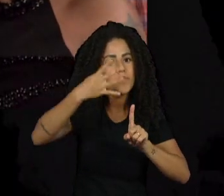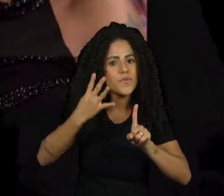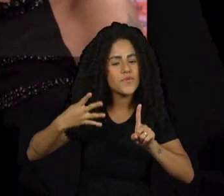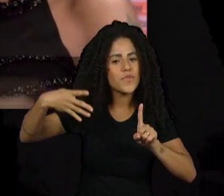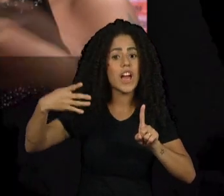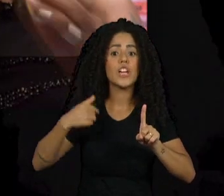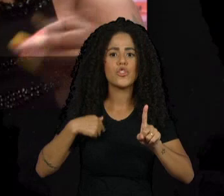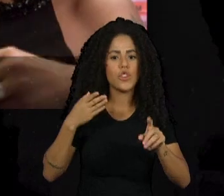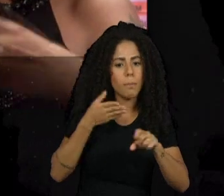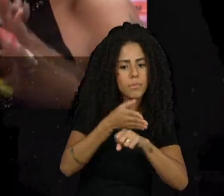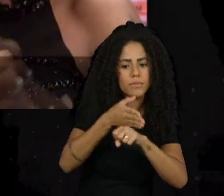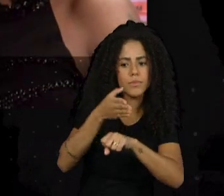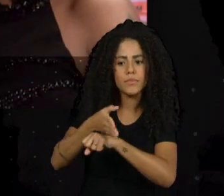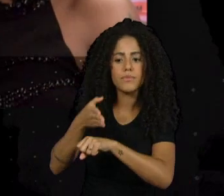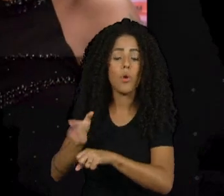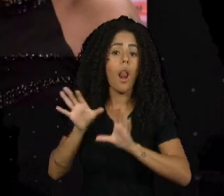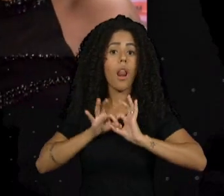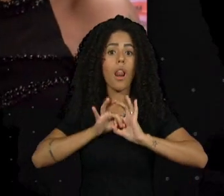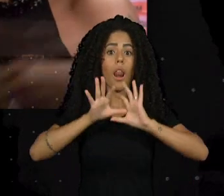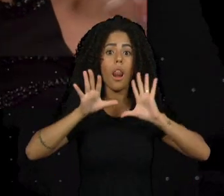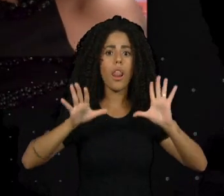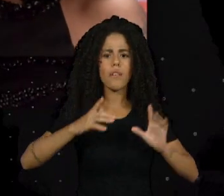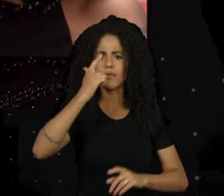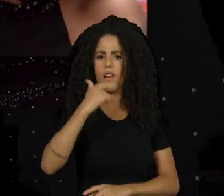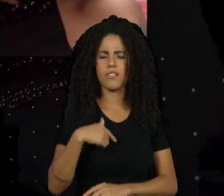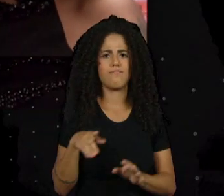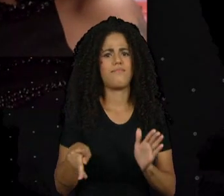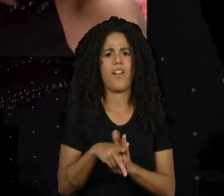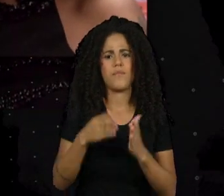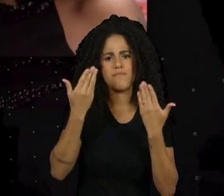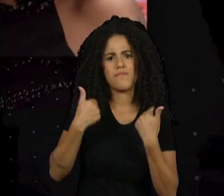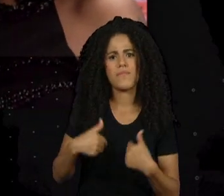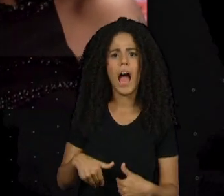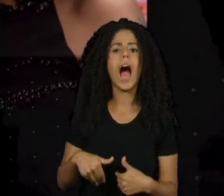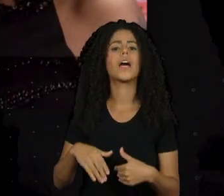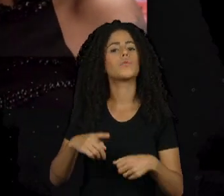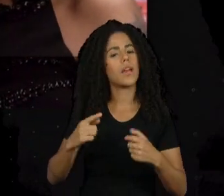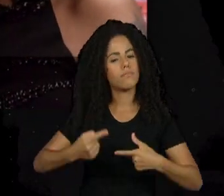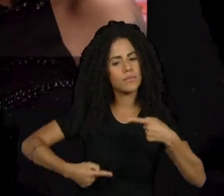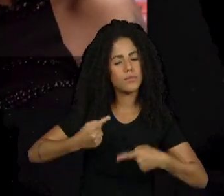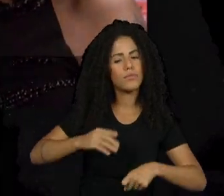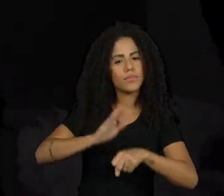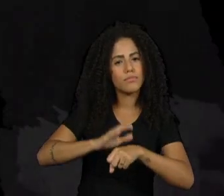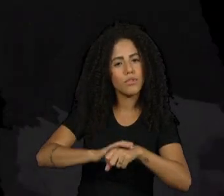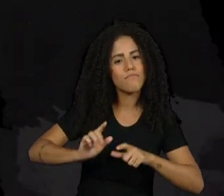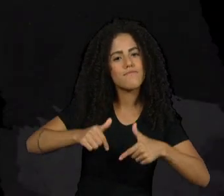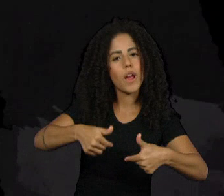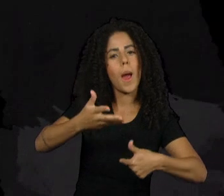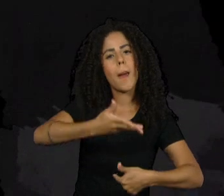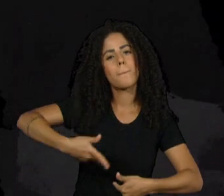determinados lugares, em cargos, posições, a gente tem a política com pessoas trans, nos representando muito bem.